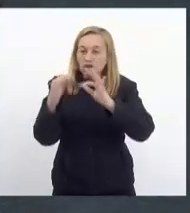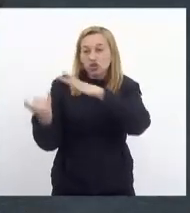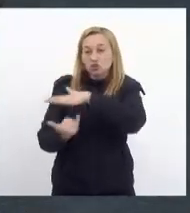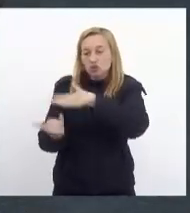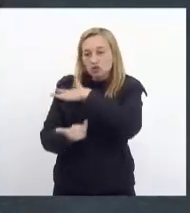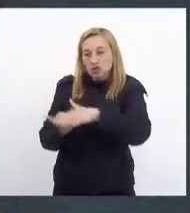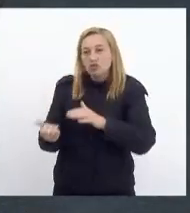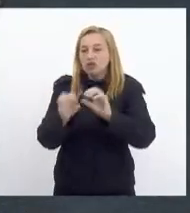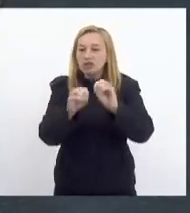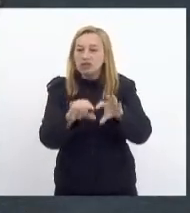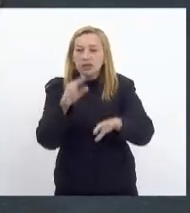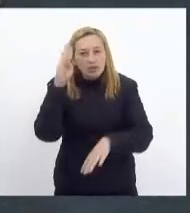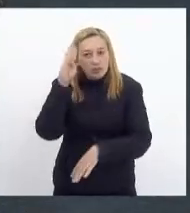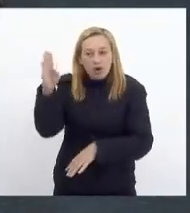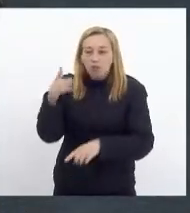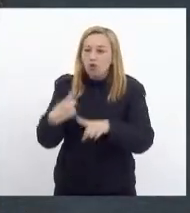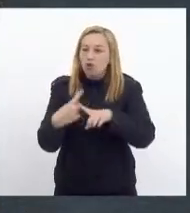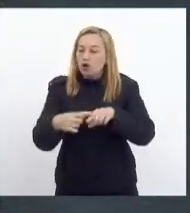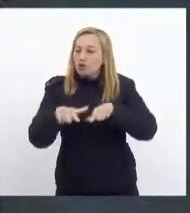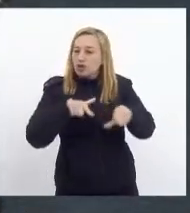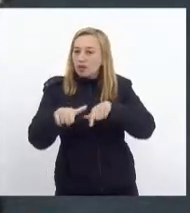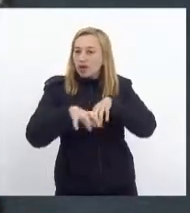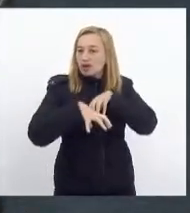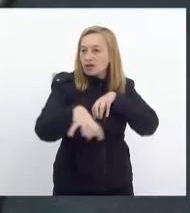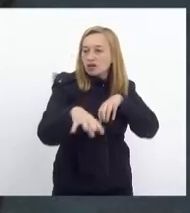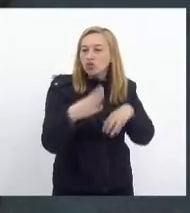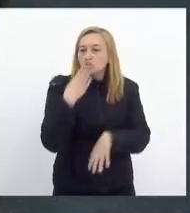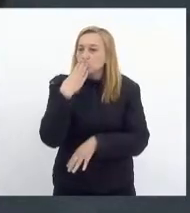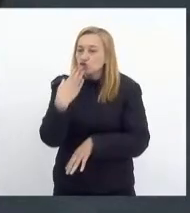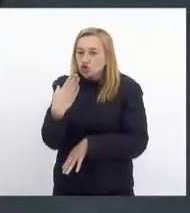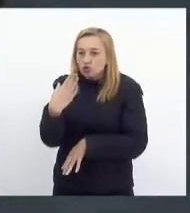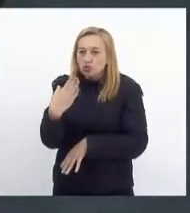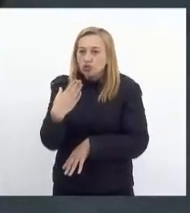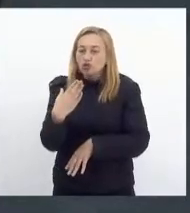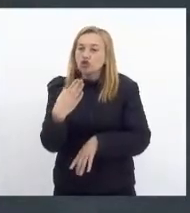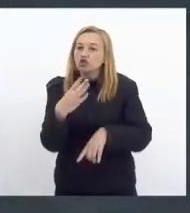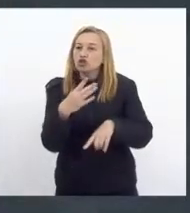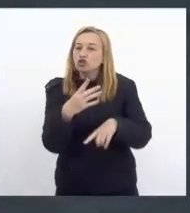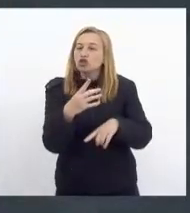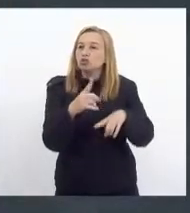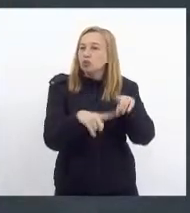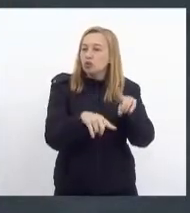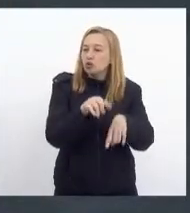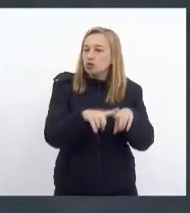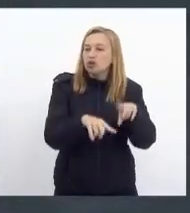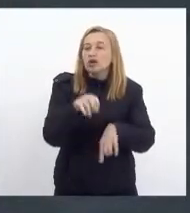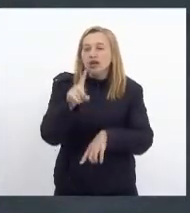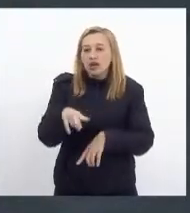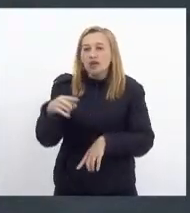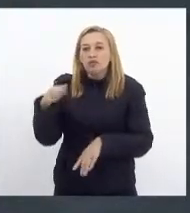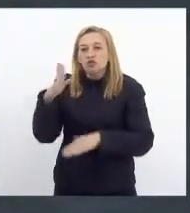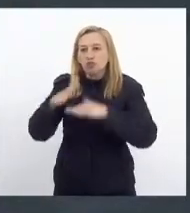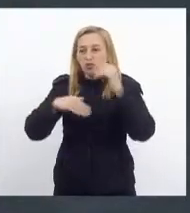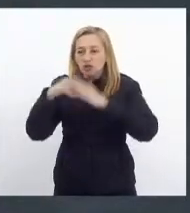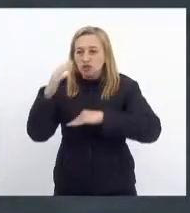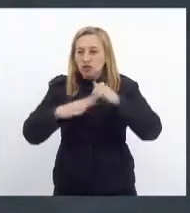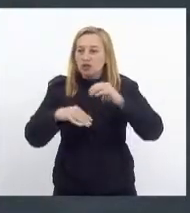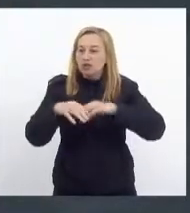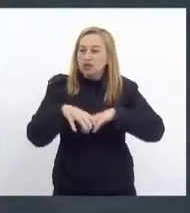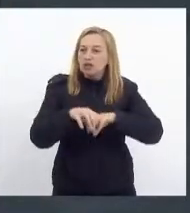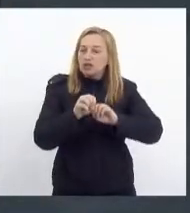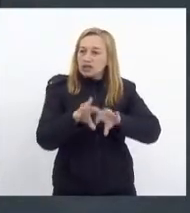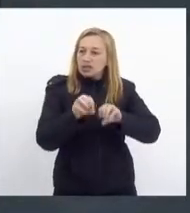porque o trabalho remoto exige um tipo de equipamento que é para que os profissionais possam dar aulas online.